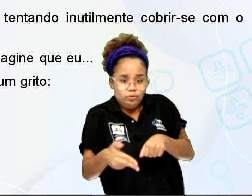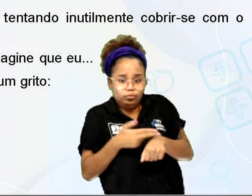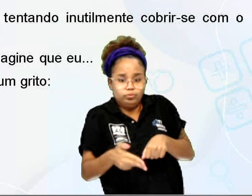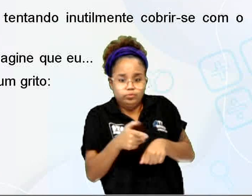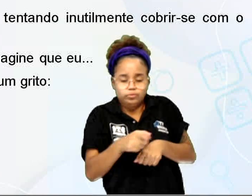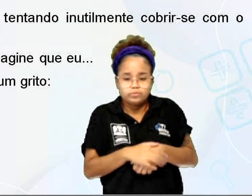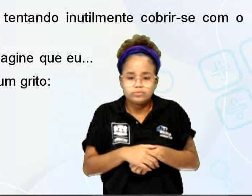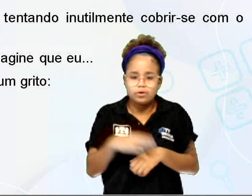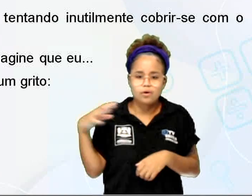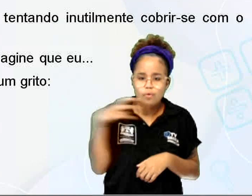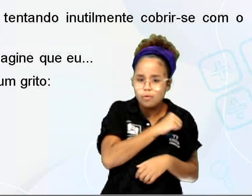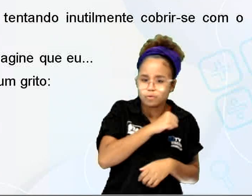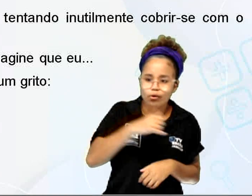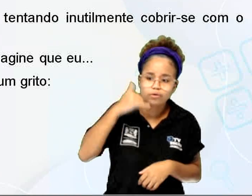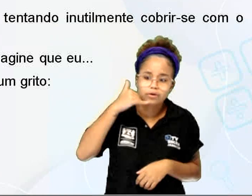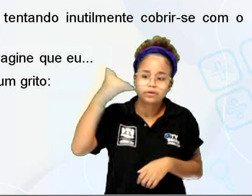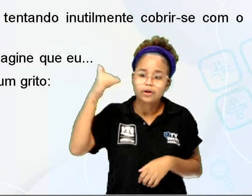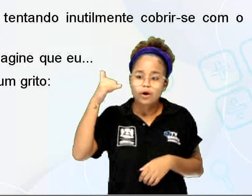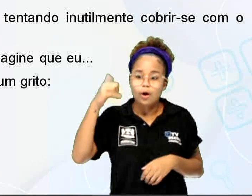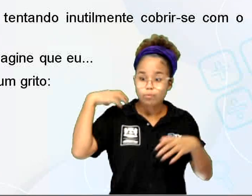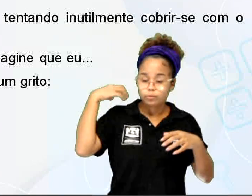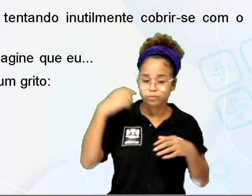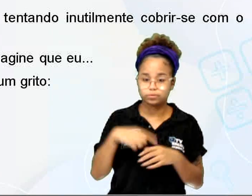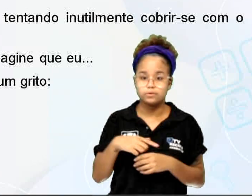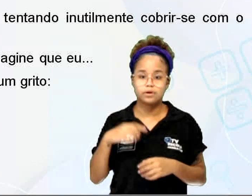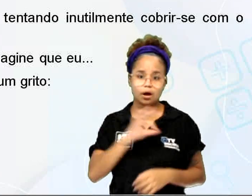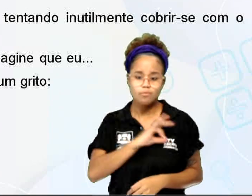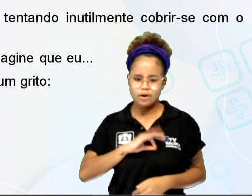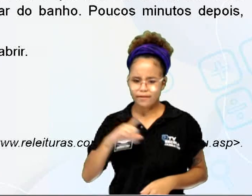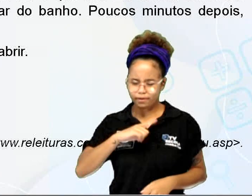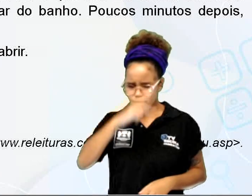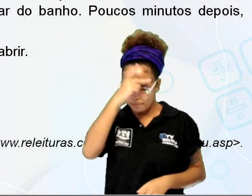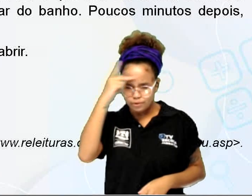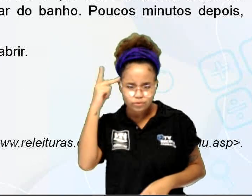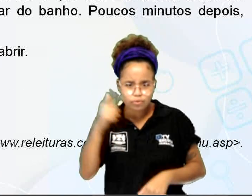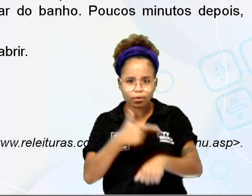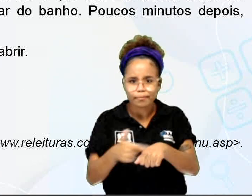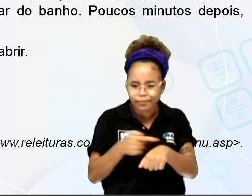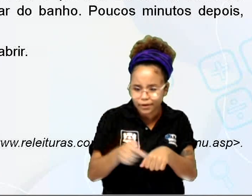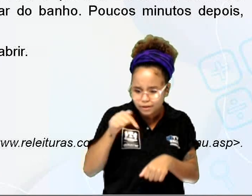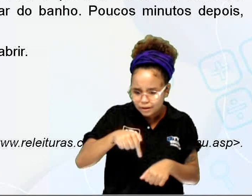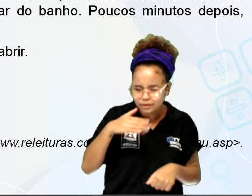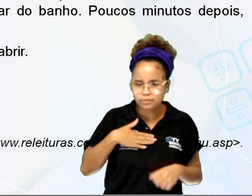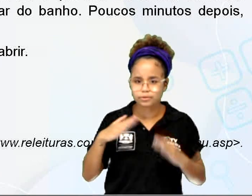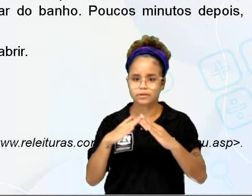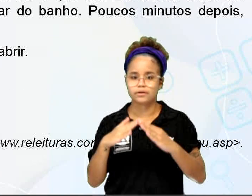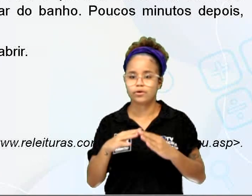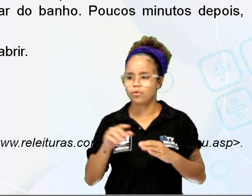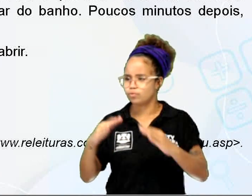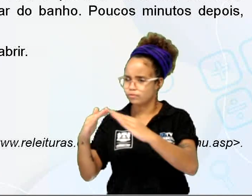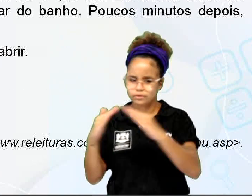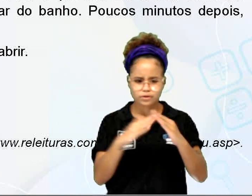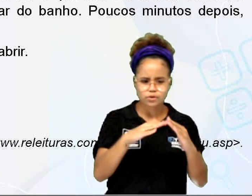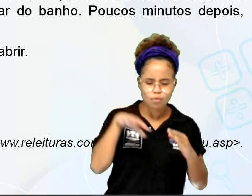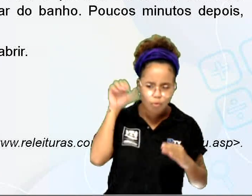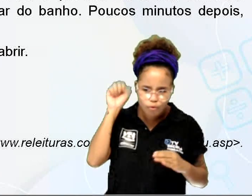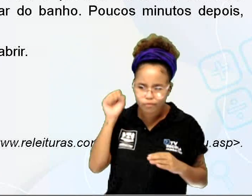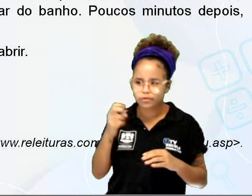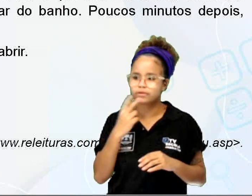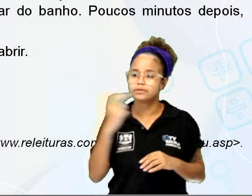correu ao telefone para chamar a rádio patrulha. Tem um homem pelado aqui na porta. Outros vizinhos, ouvindo a gritaria,